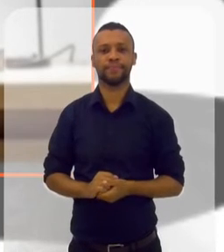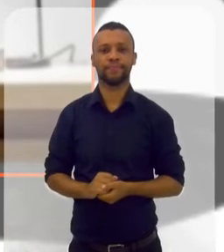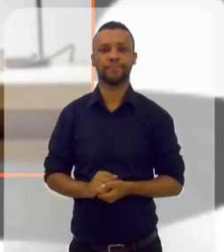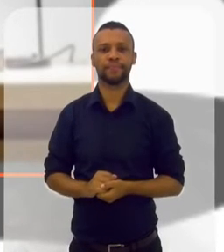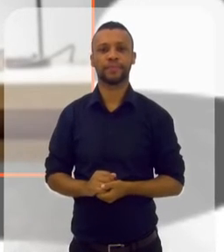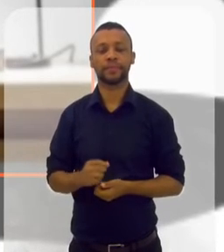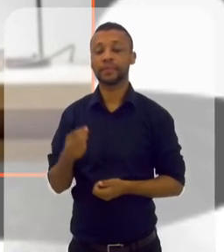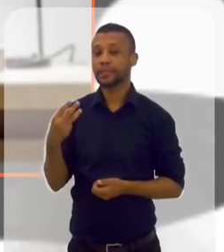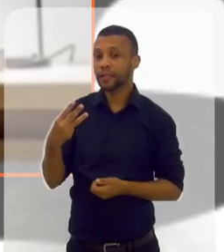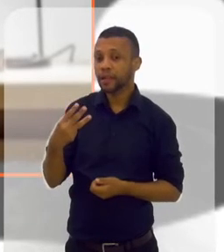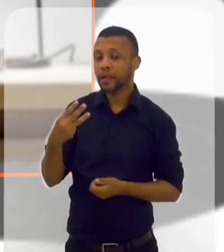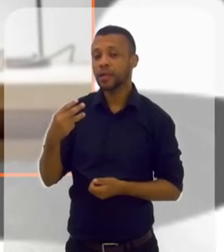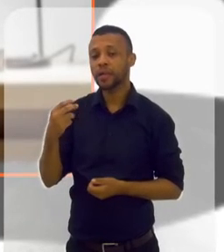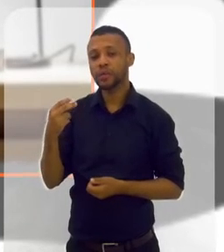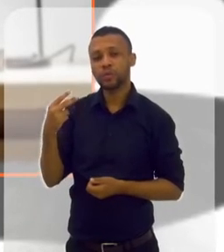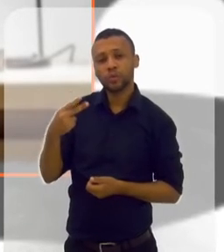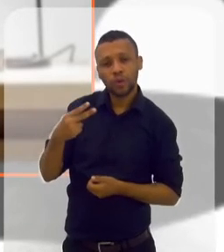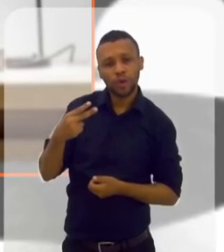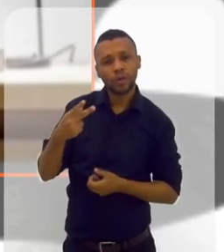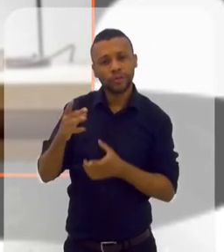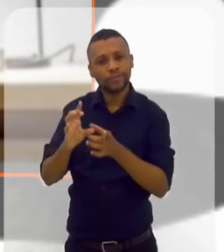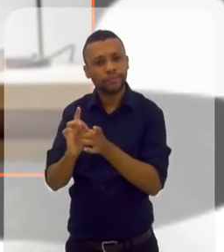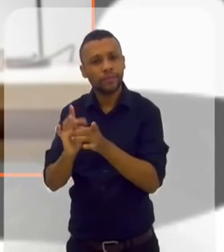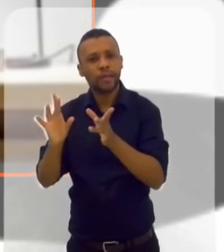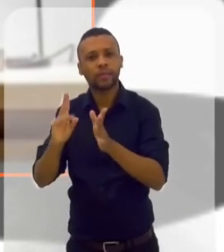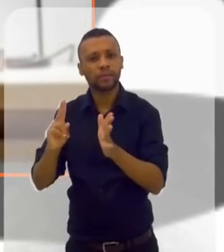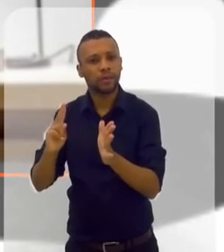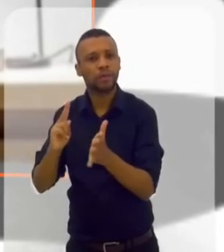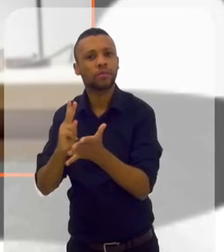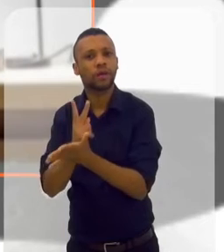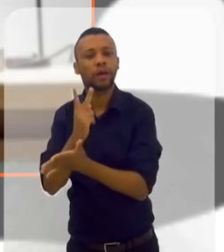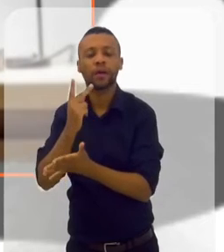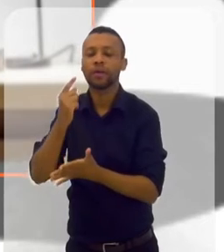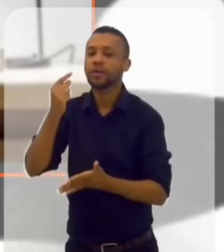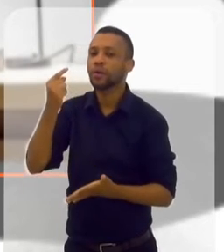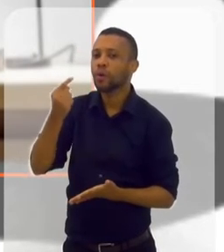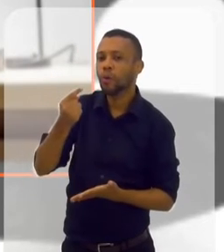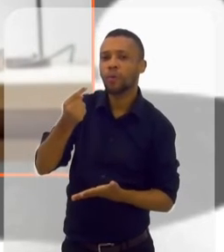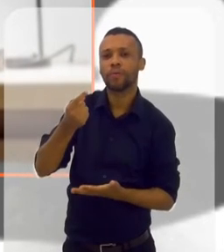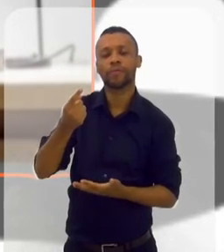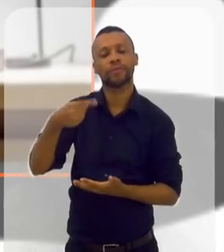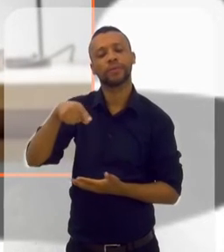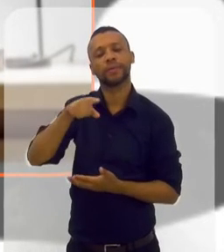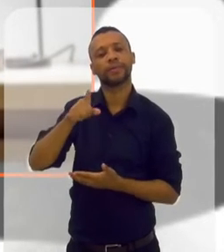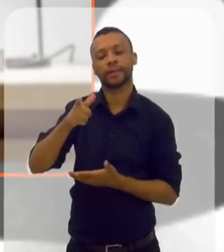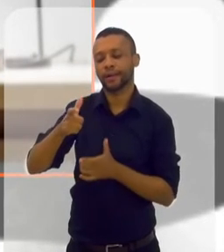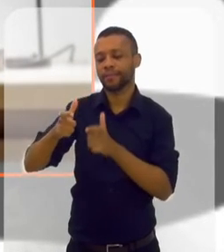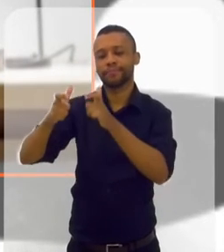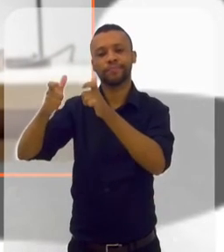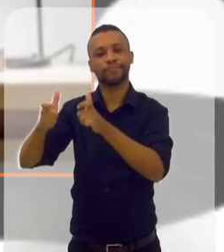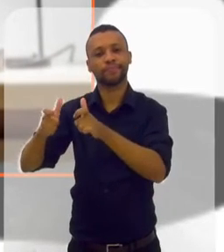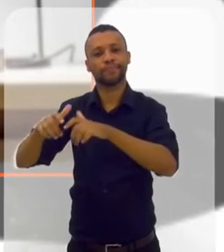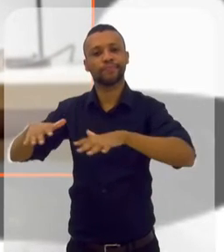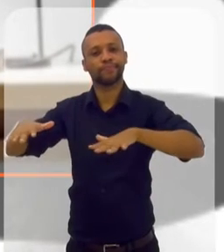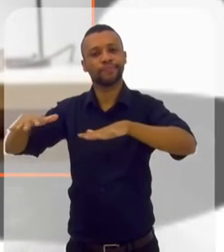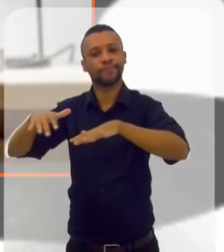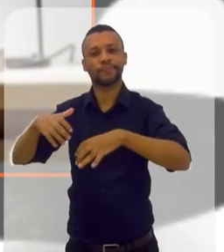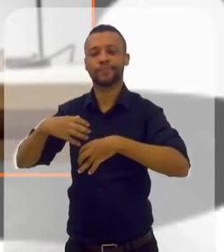lugar seguro. 2. Permita que isso aconteça. E 1. E você está lá.